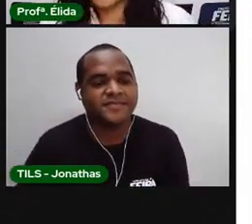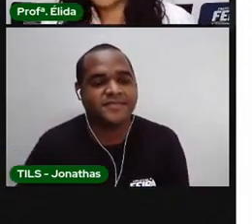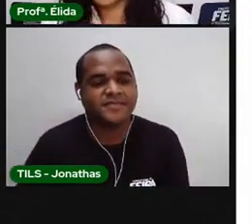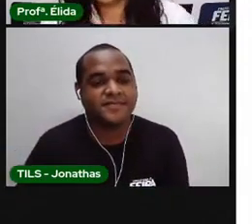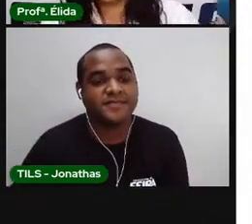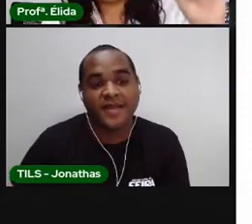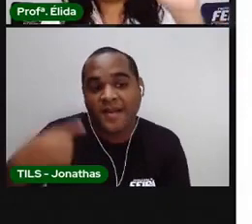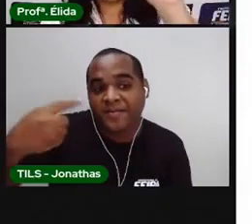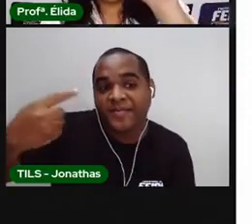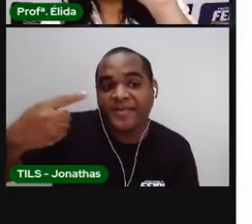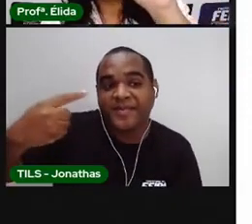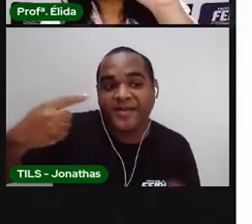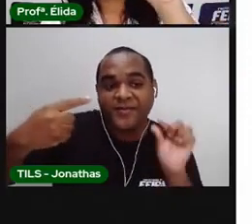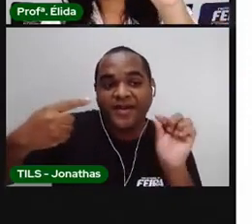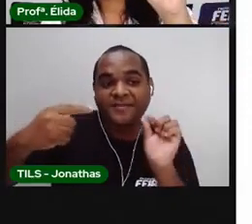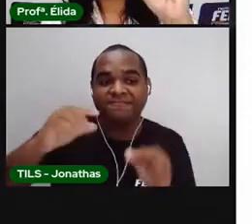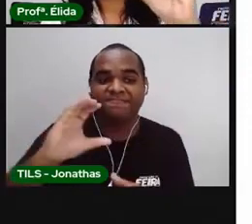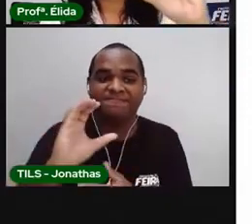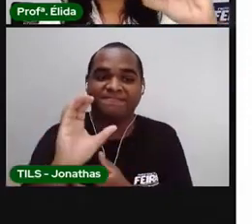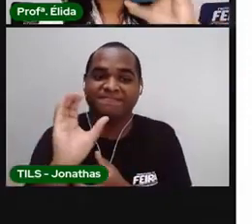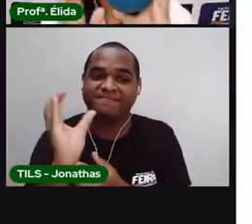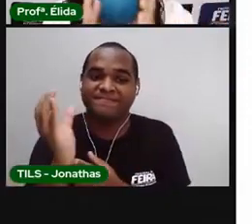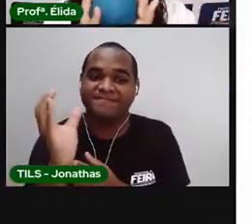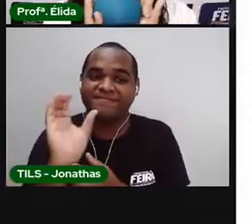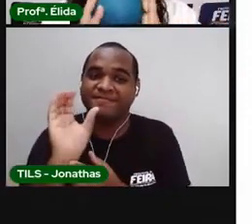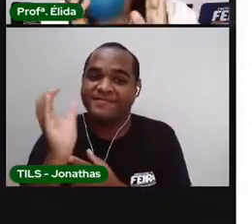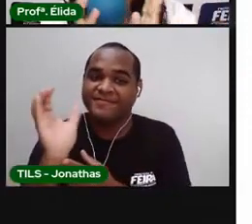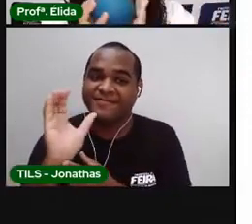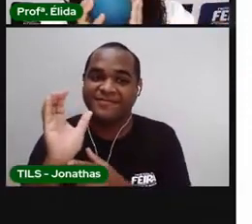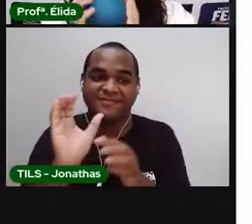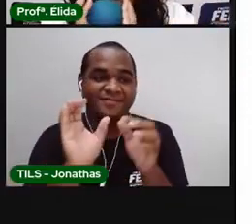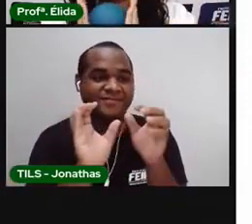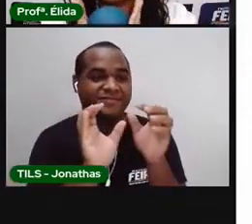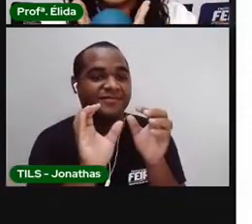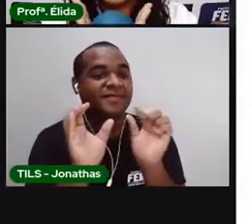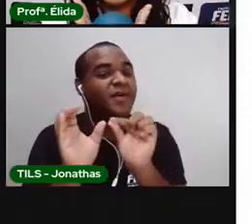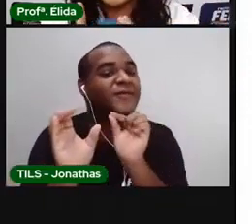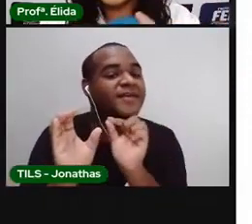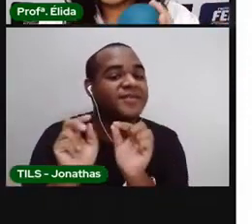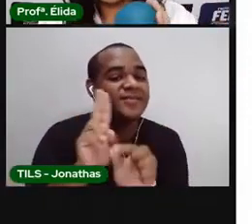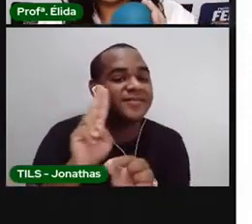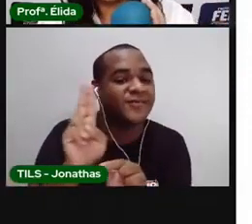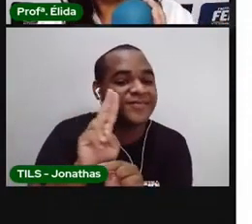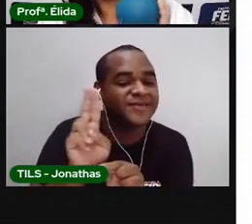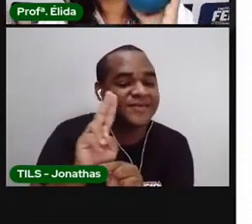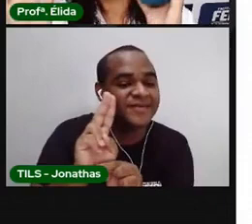Qual foi o primeiro objeto? Isso. Qual é o nome dele?